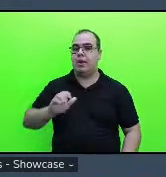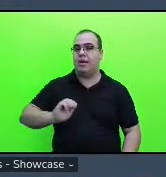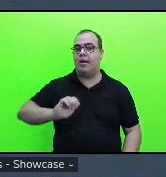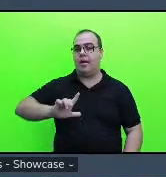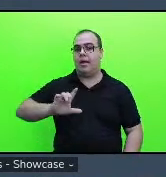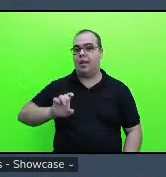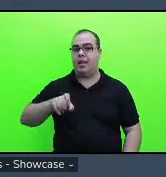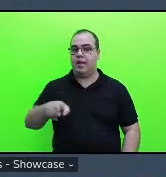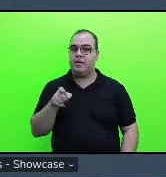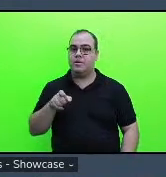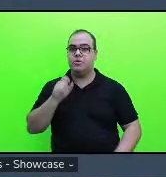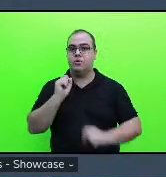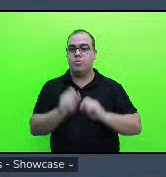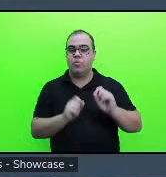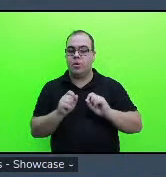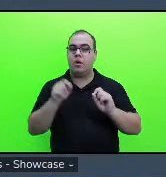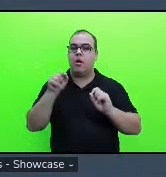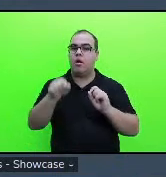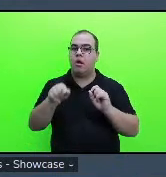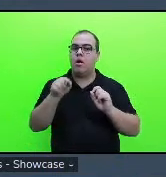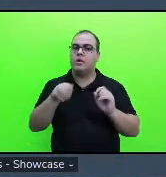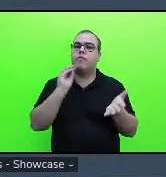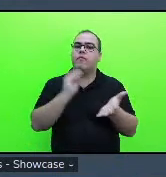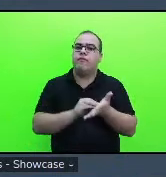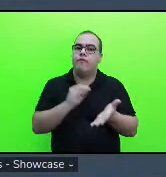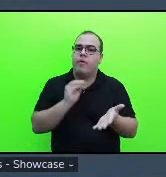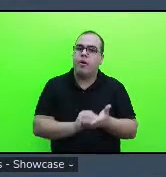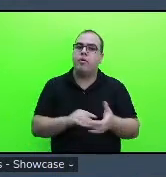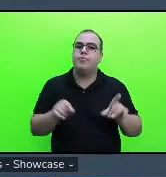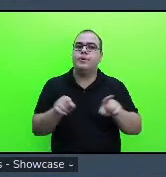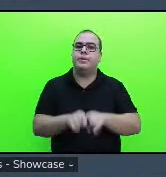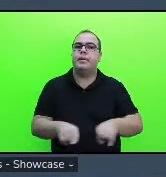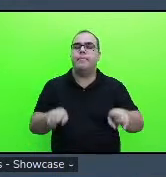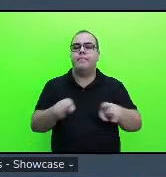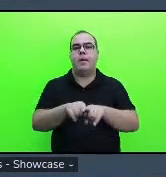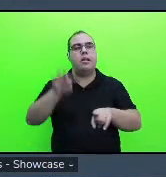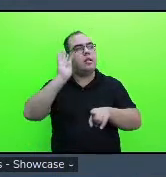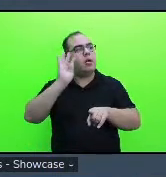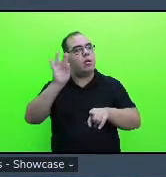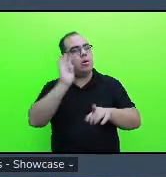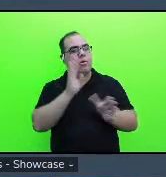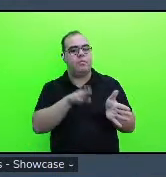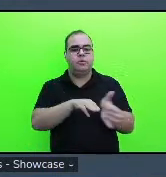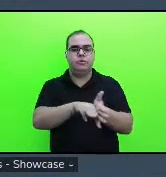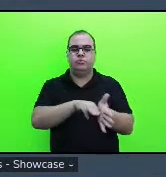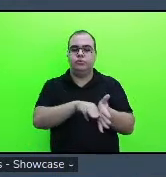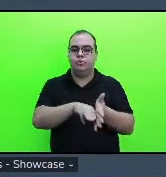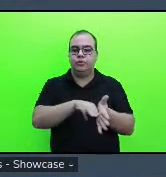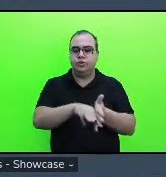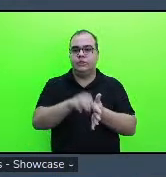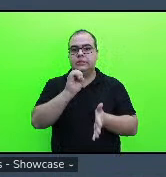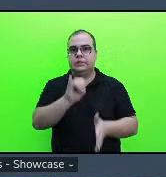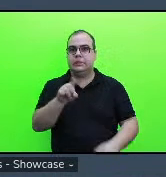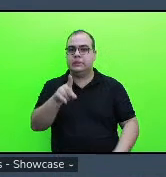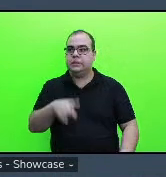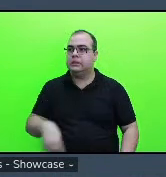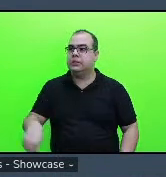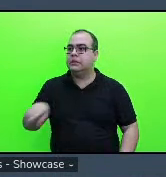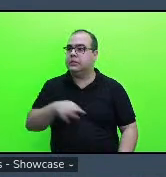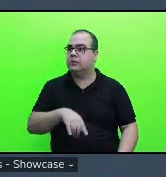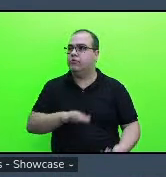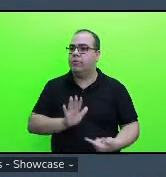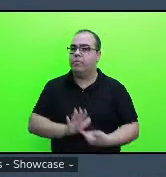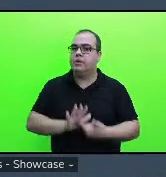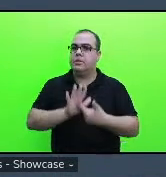que vocês tiraram dessa ausência que tem teórico metodológica se isso foi apresentado na sua